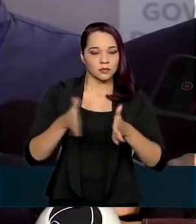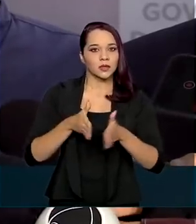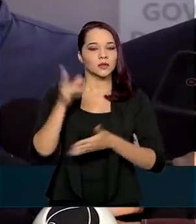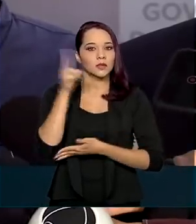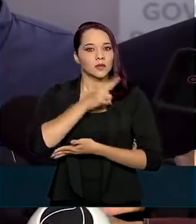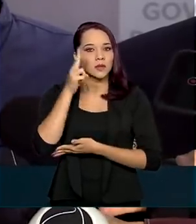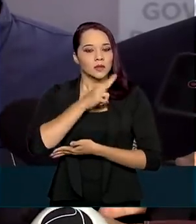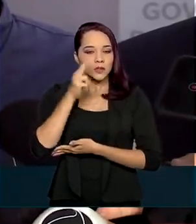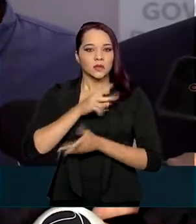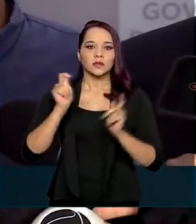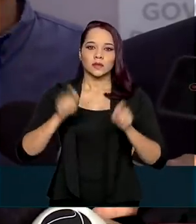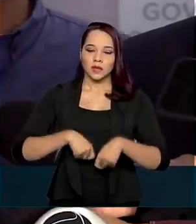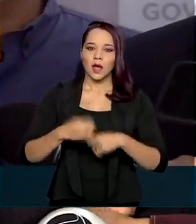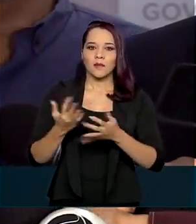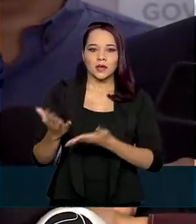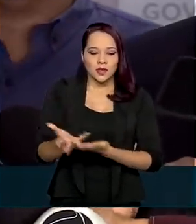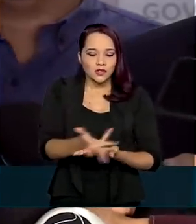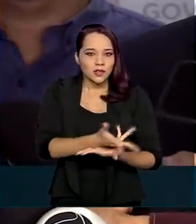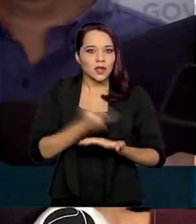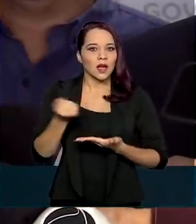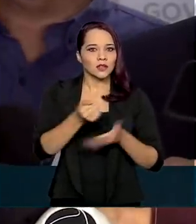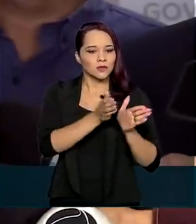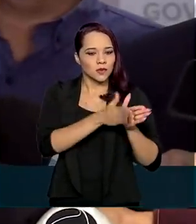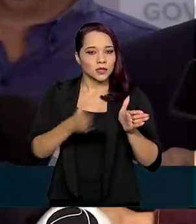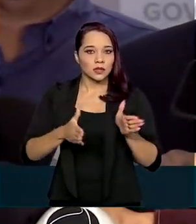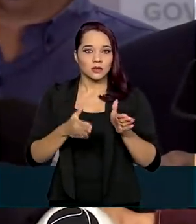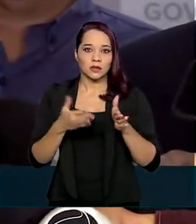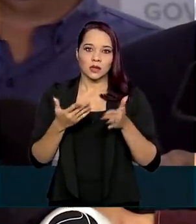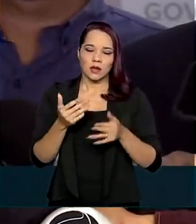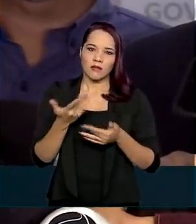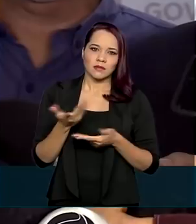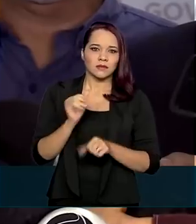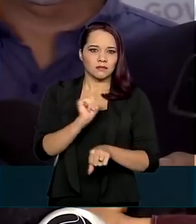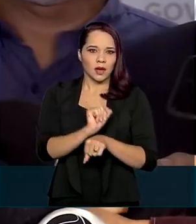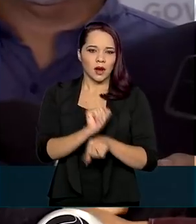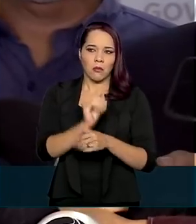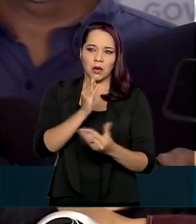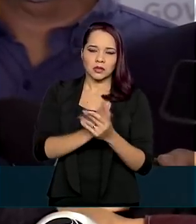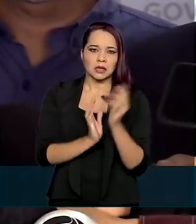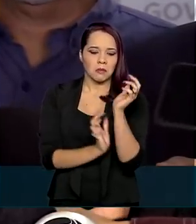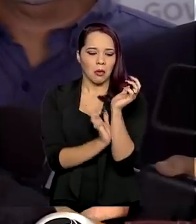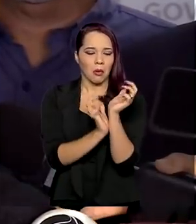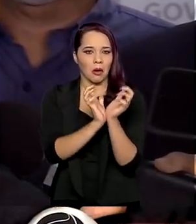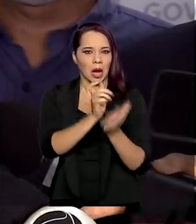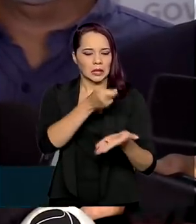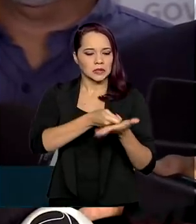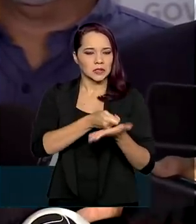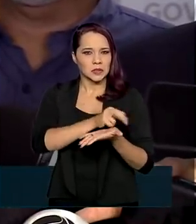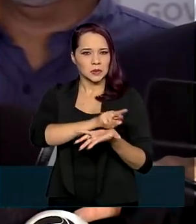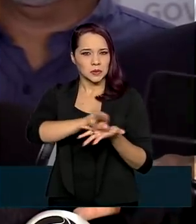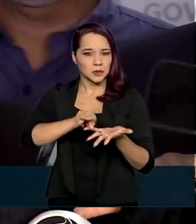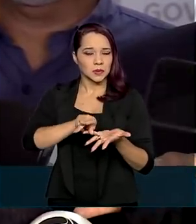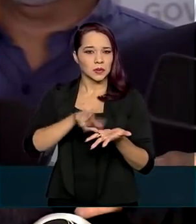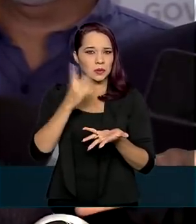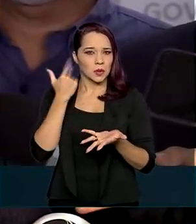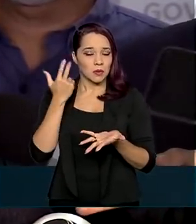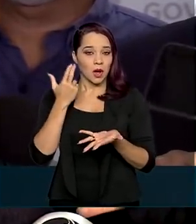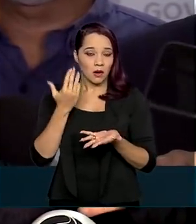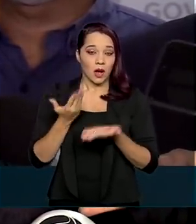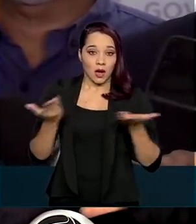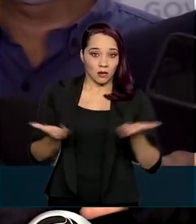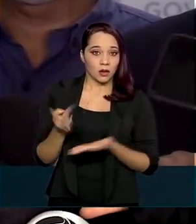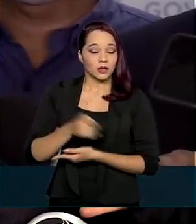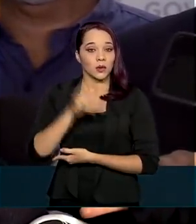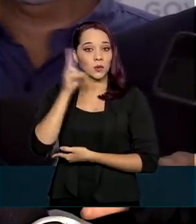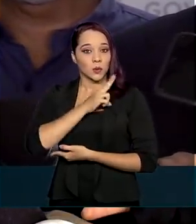ele permite agilidade nesse processo. Ao invés de aguardarmos um processo burocrático normal, dado a emergência